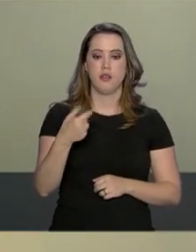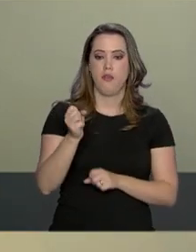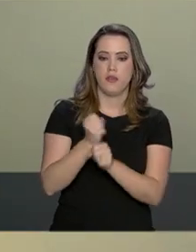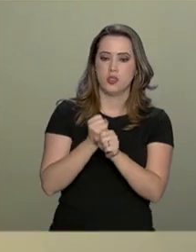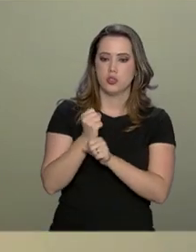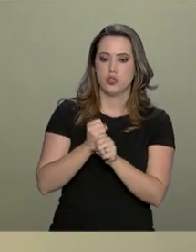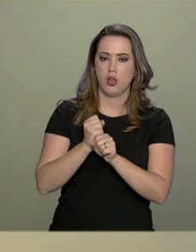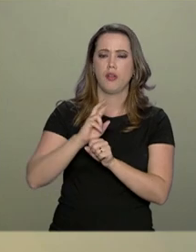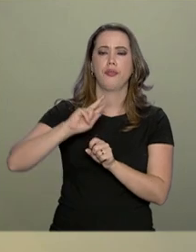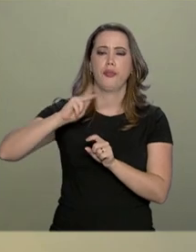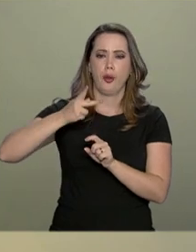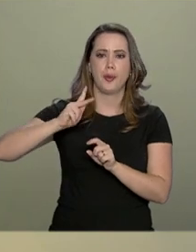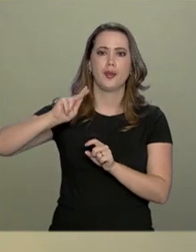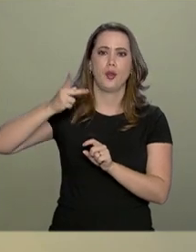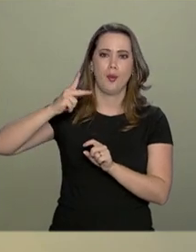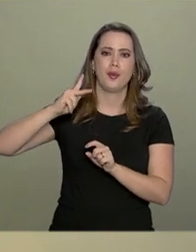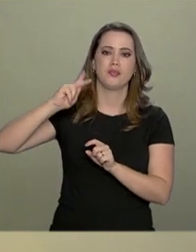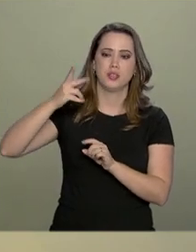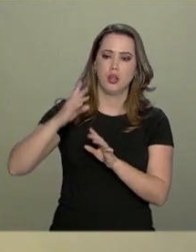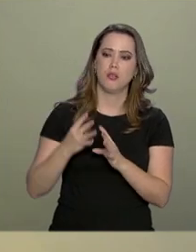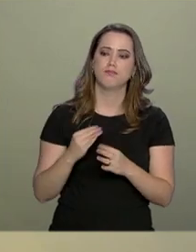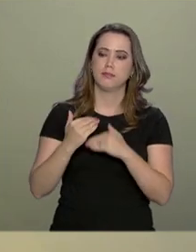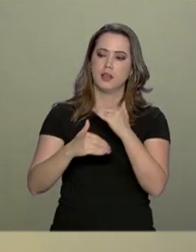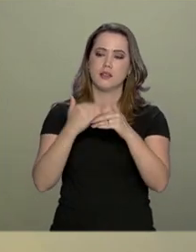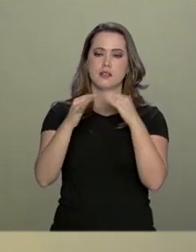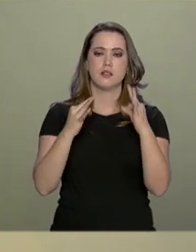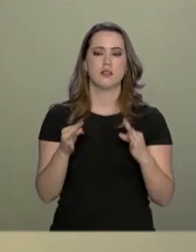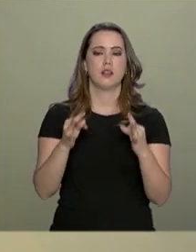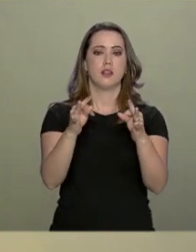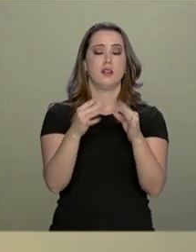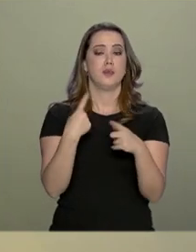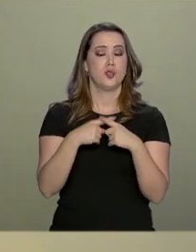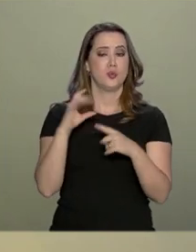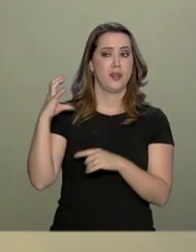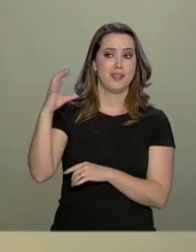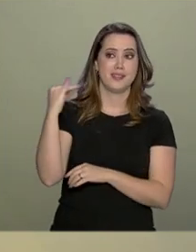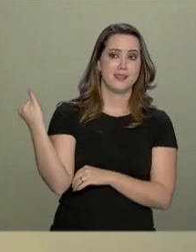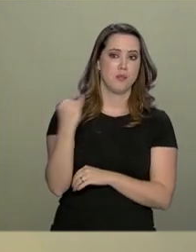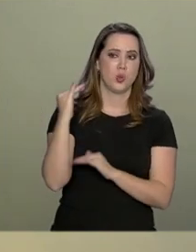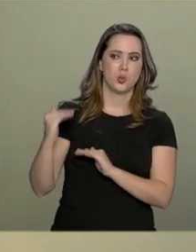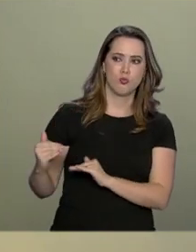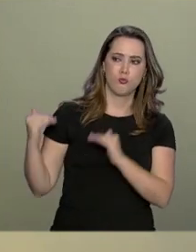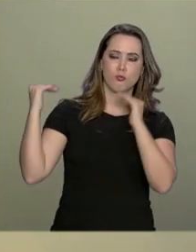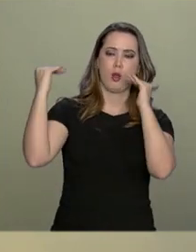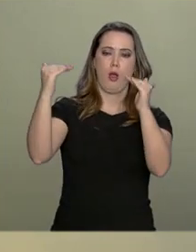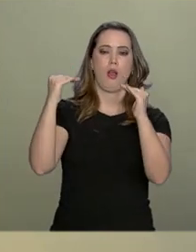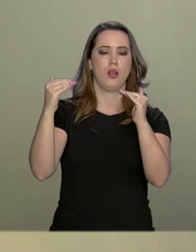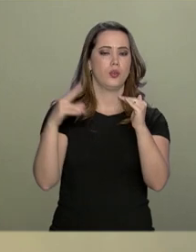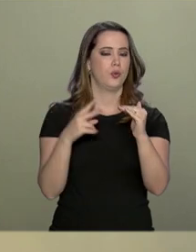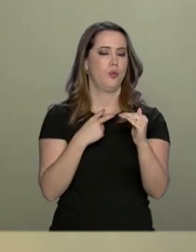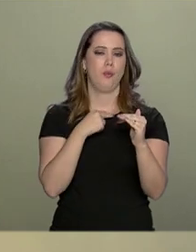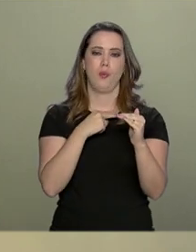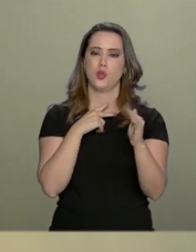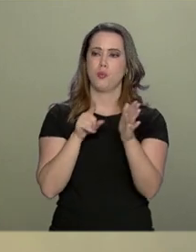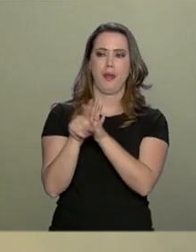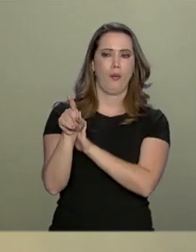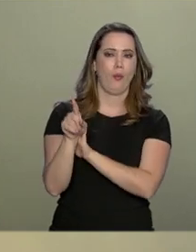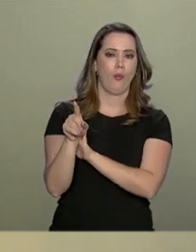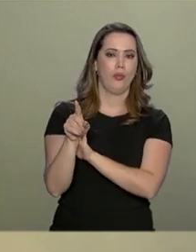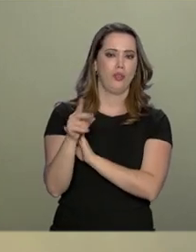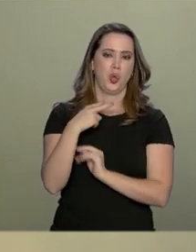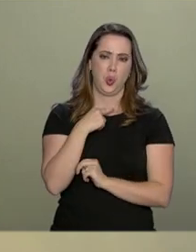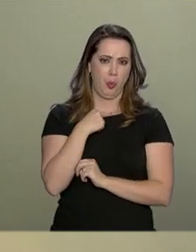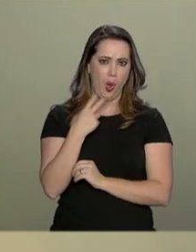tecnicamente. A ciência se impõe. Não existe pergunta que não possa ser feita.